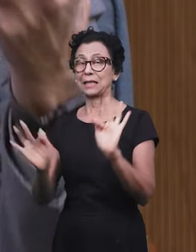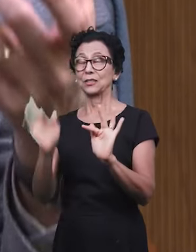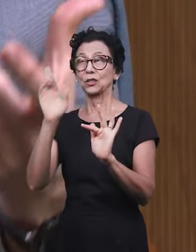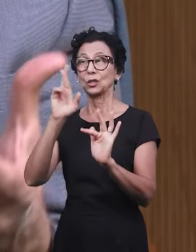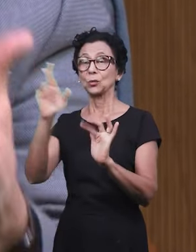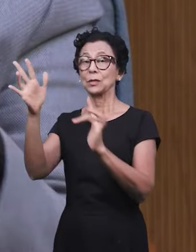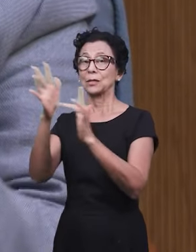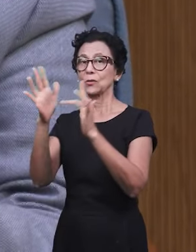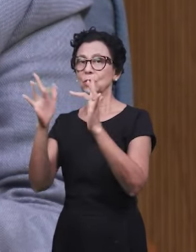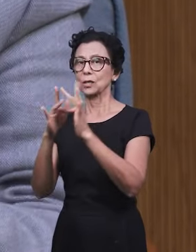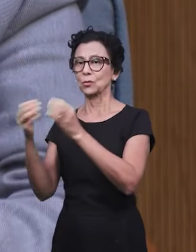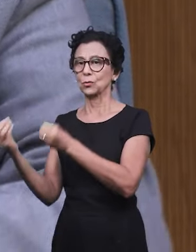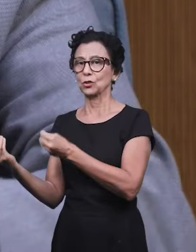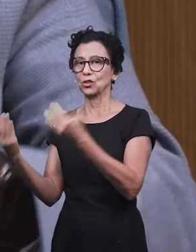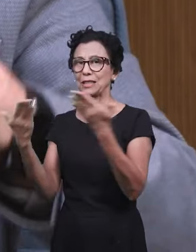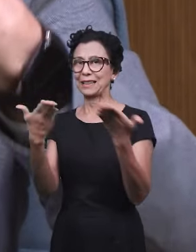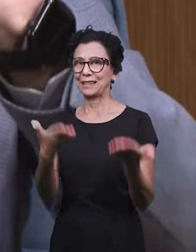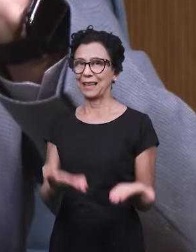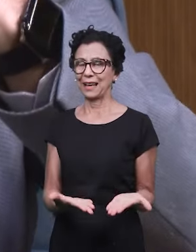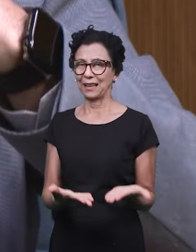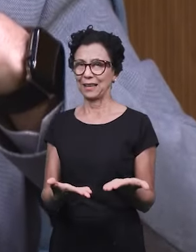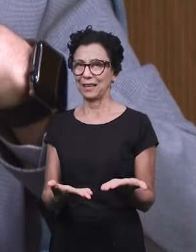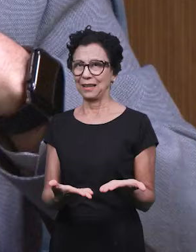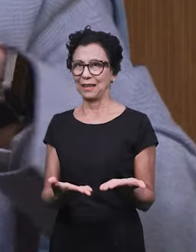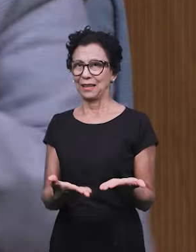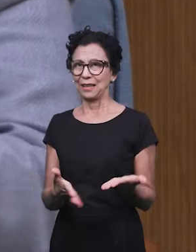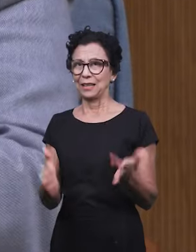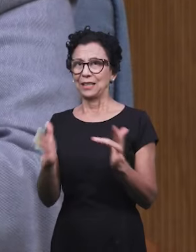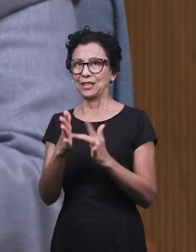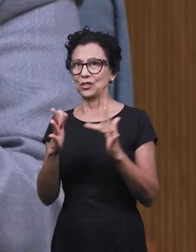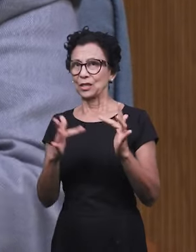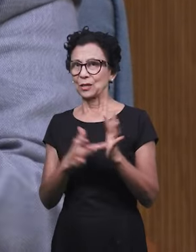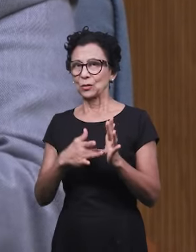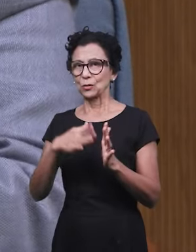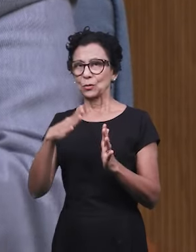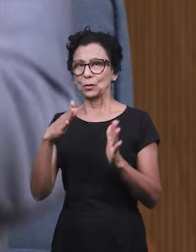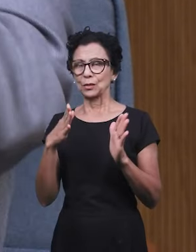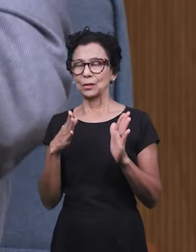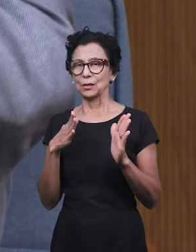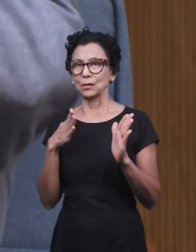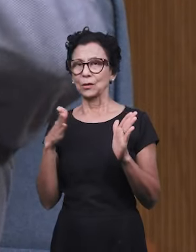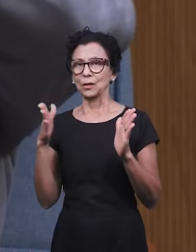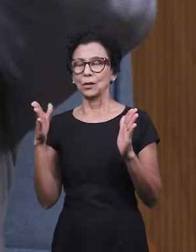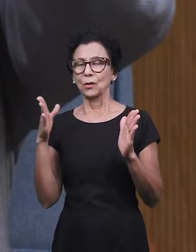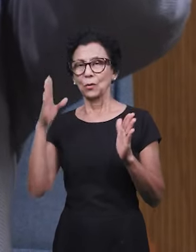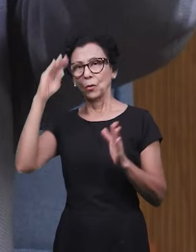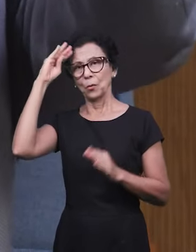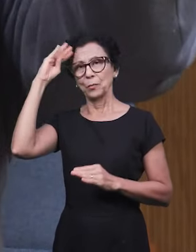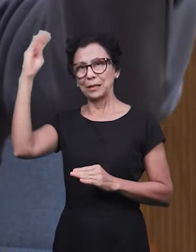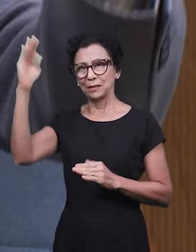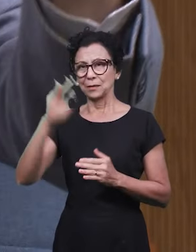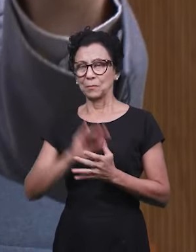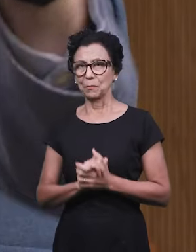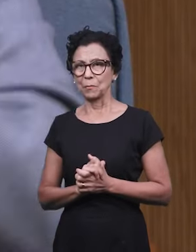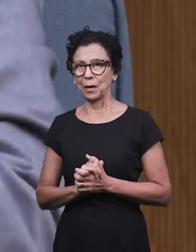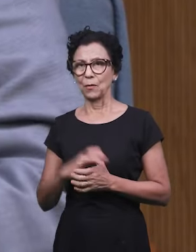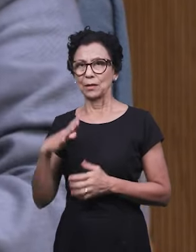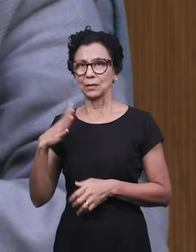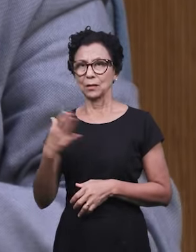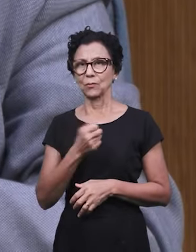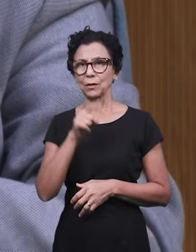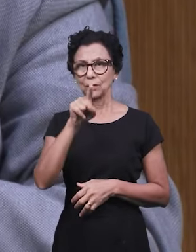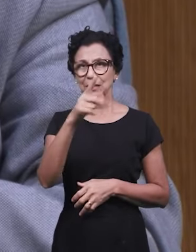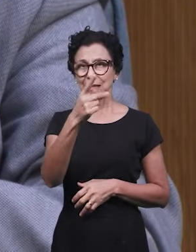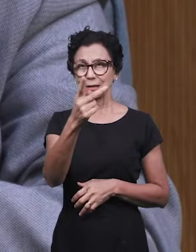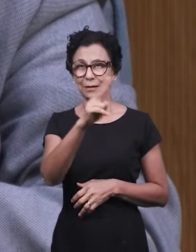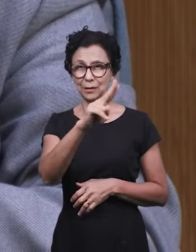cujo objetivo principal é resgatar o homem, pegar o seu nome e registrar no livro da vida, aí